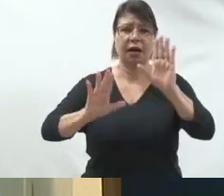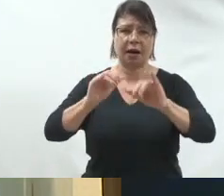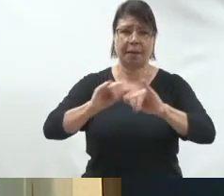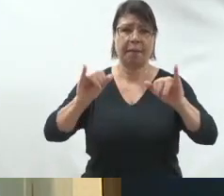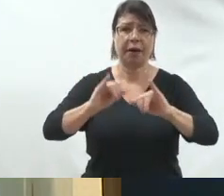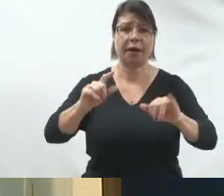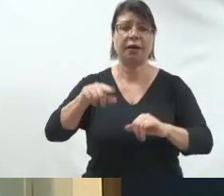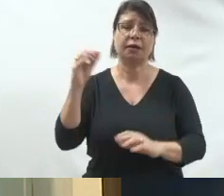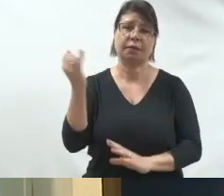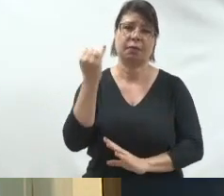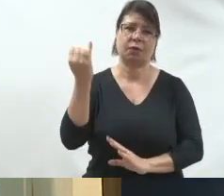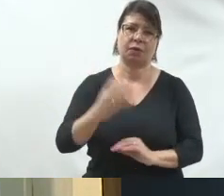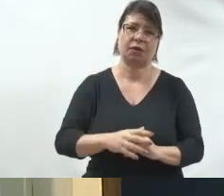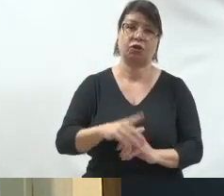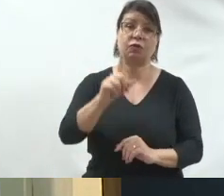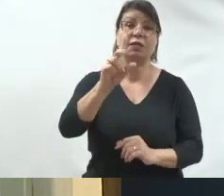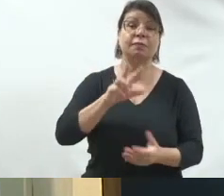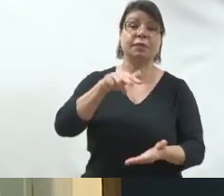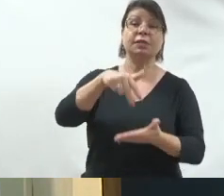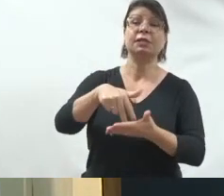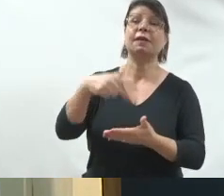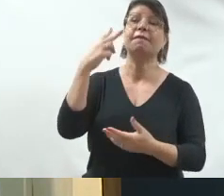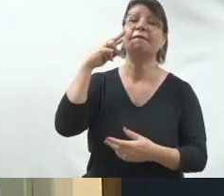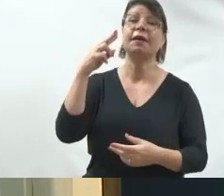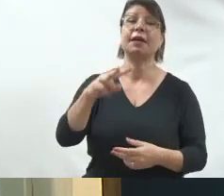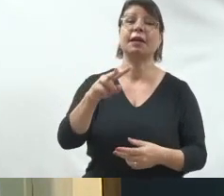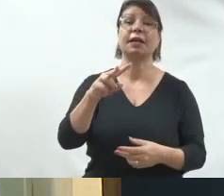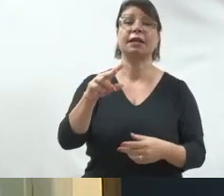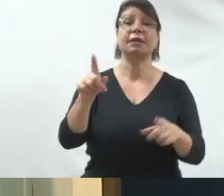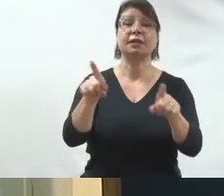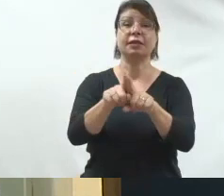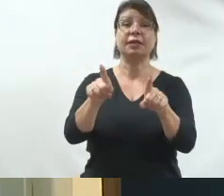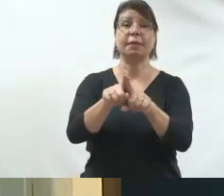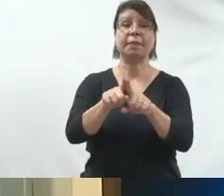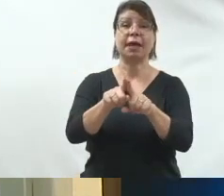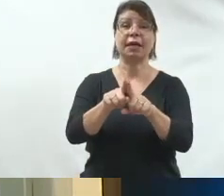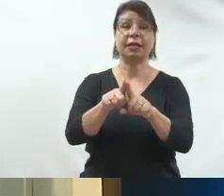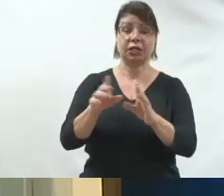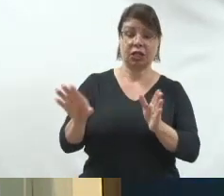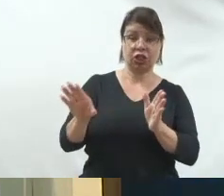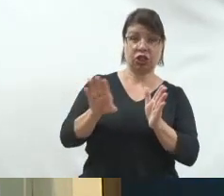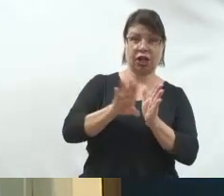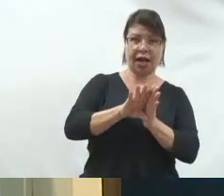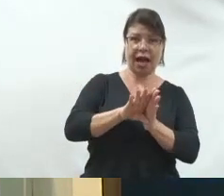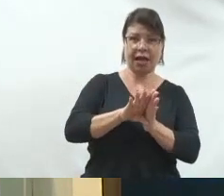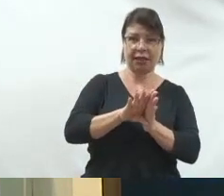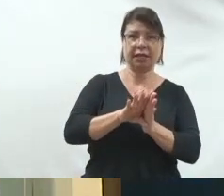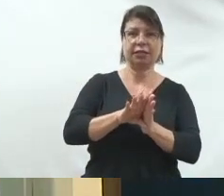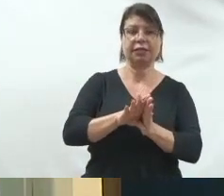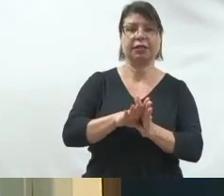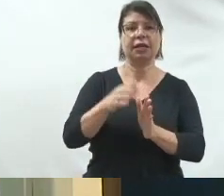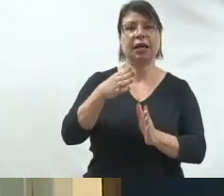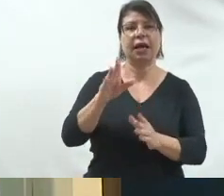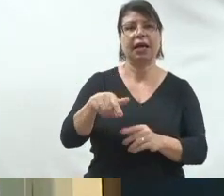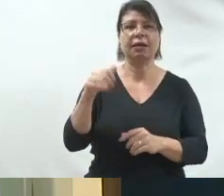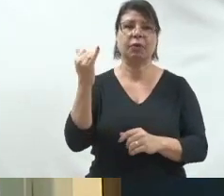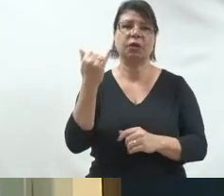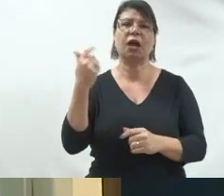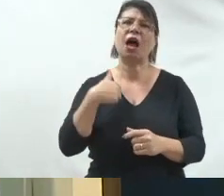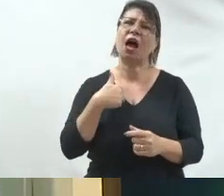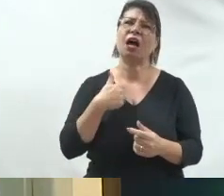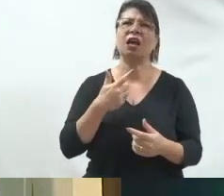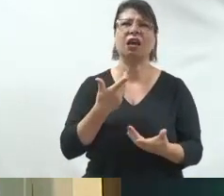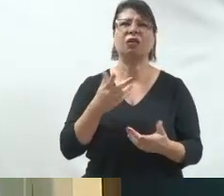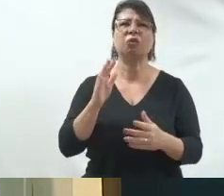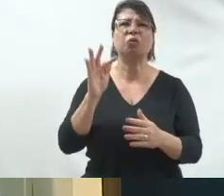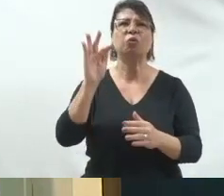você precisa ser visto, não é na saída, mas você precisa ser melhor visto na chegada. Ah, Alexandre, vou fazer campanha somente no último dia? Não, porque